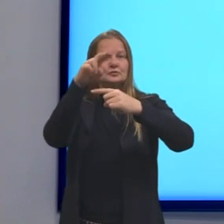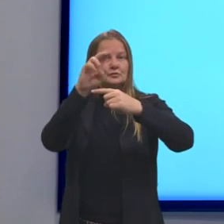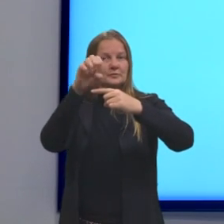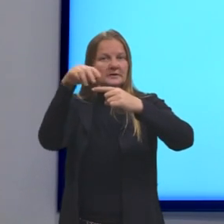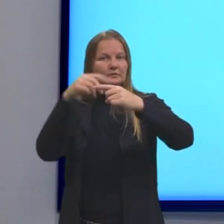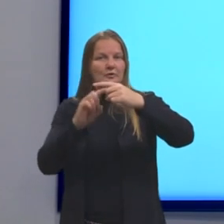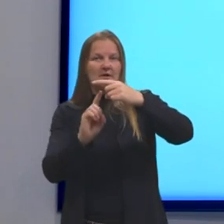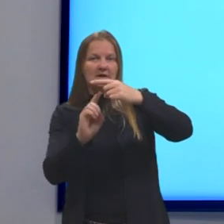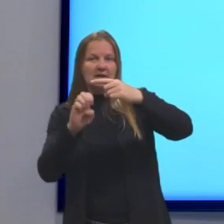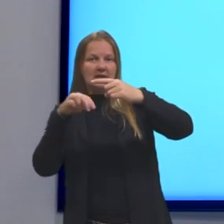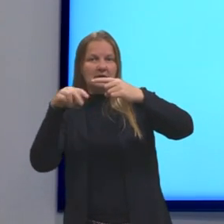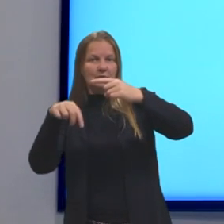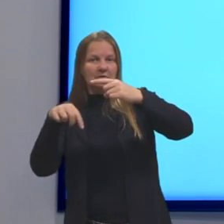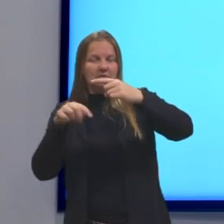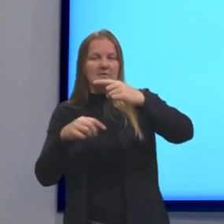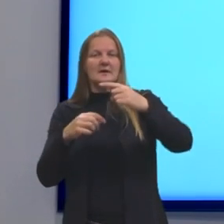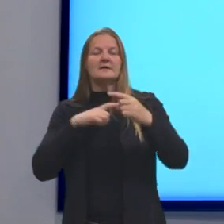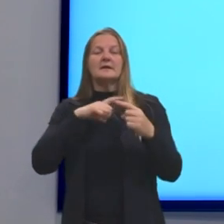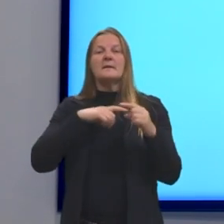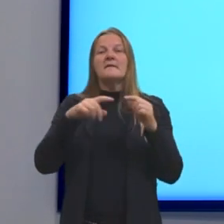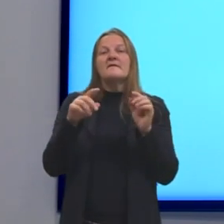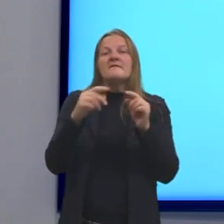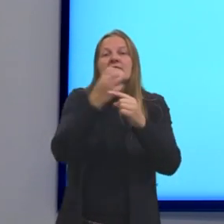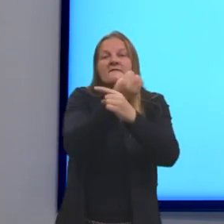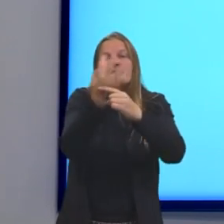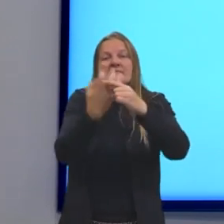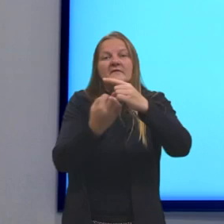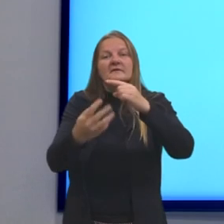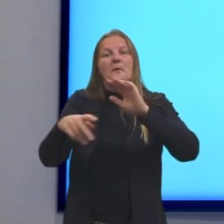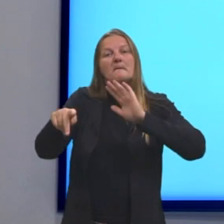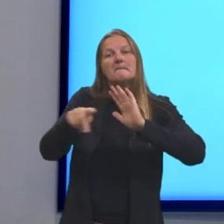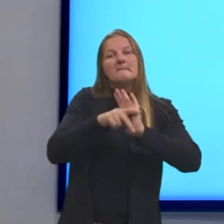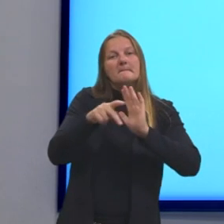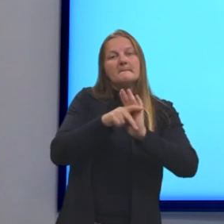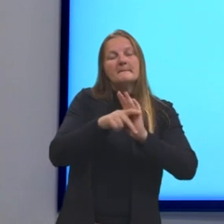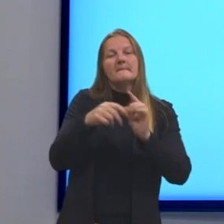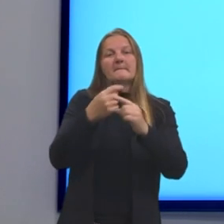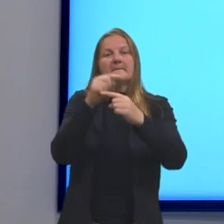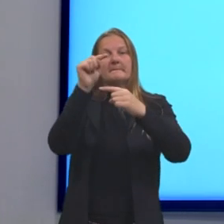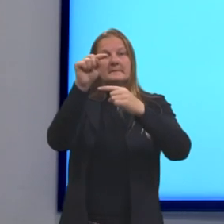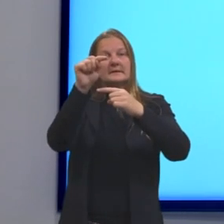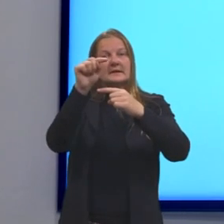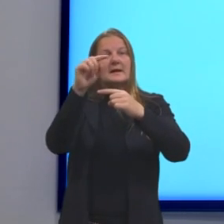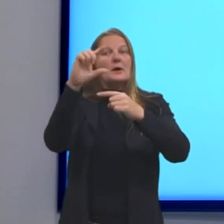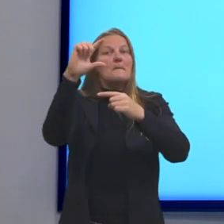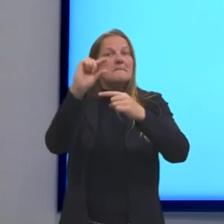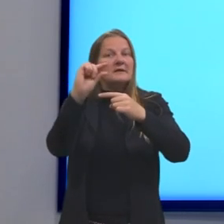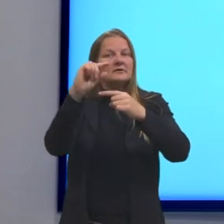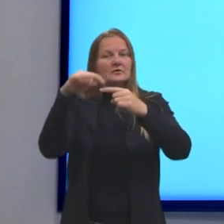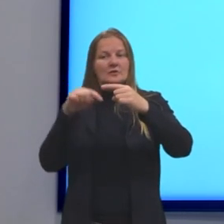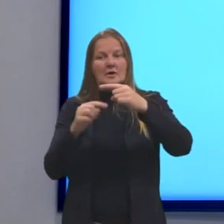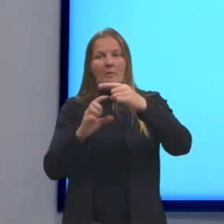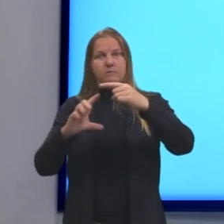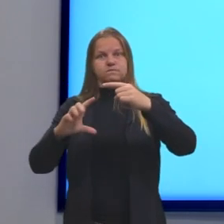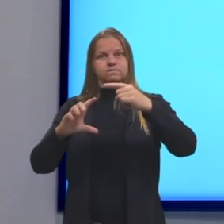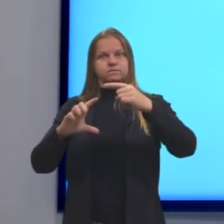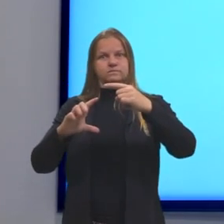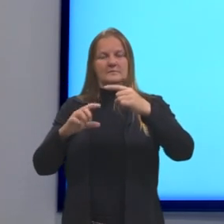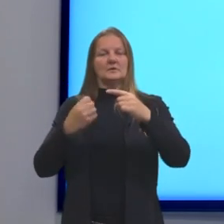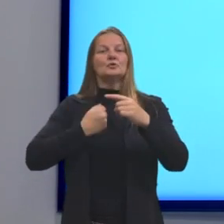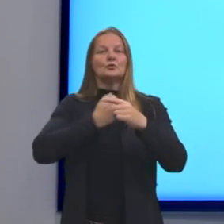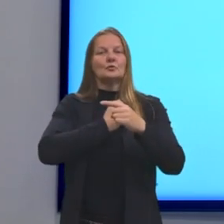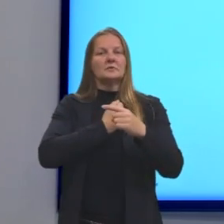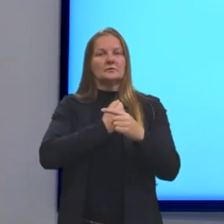Nós chamamos de fração própria as frações em que o numerador é menor que o denominador. Ou seja,